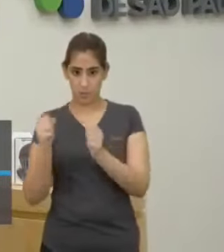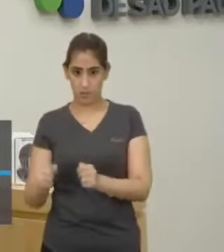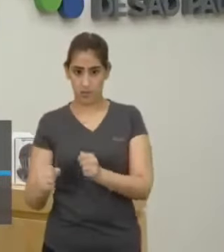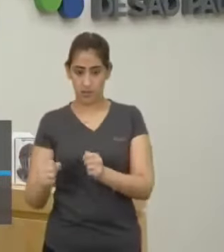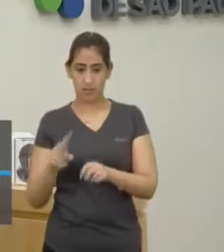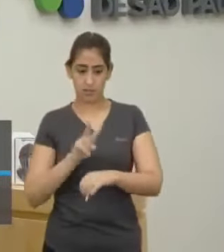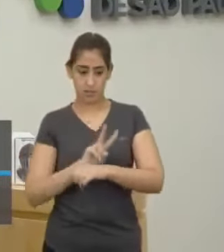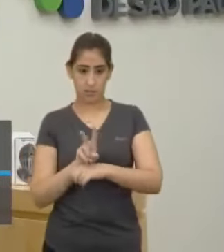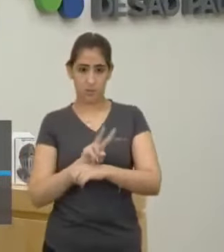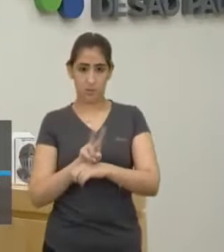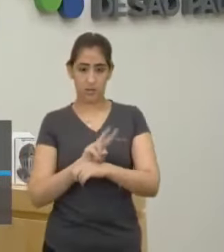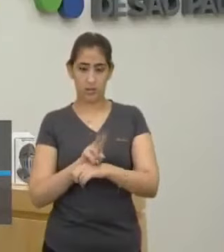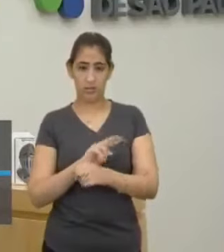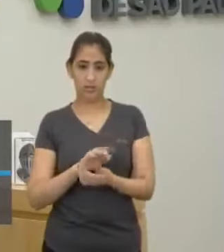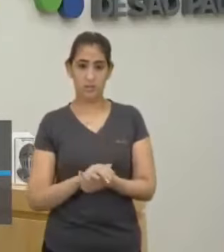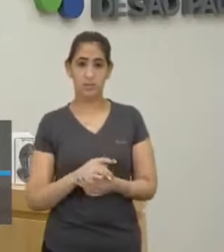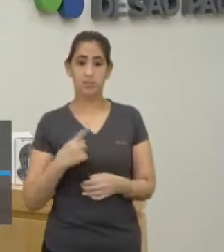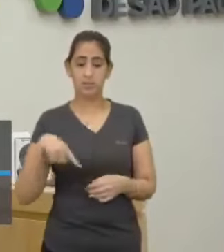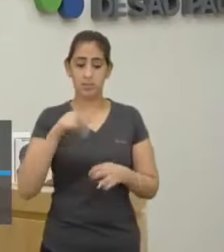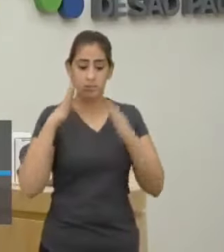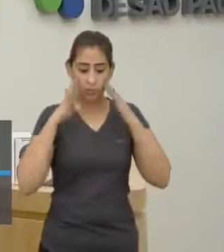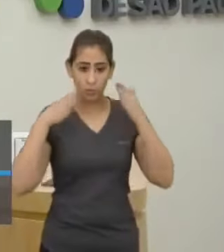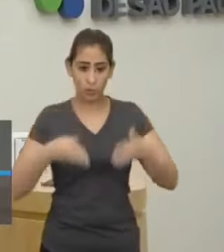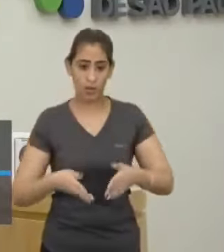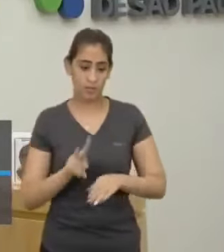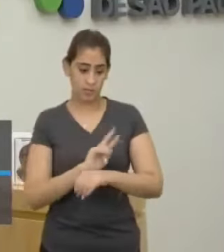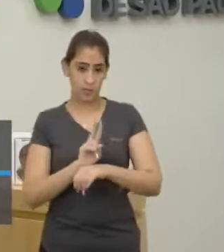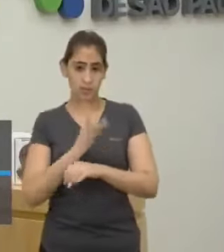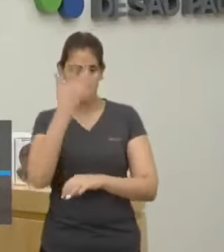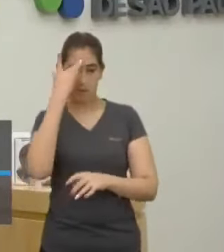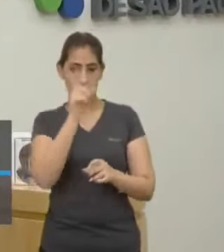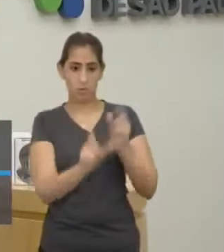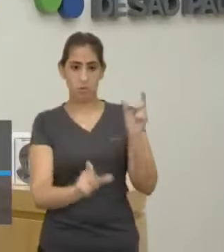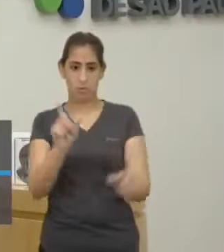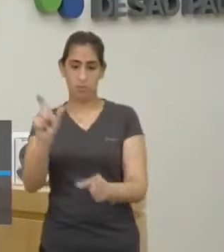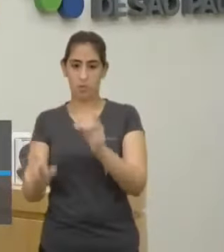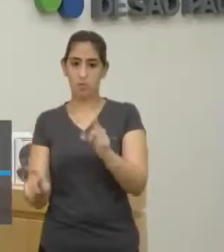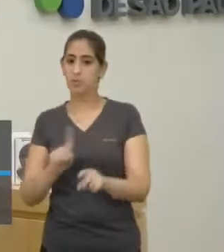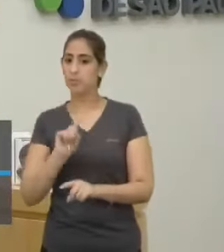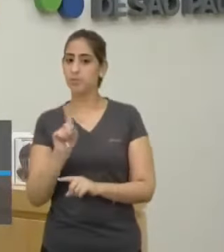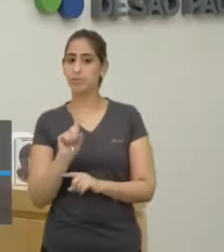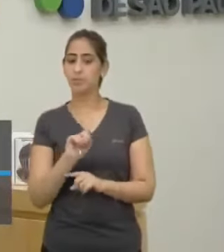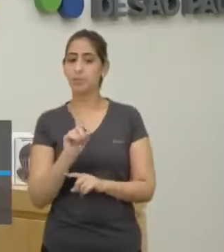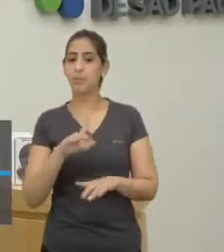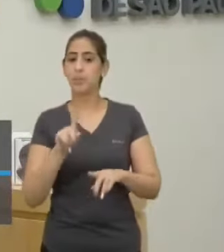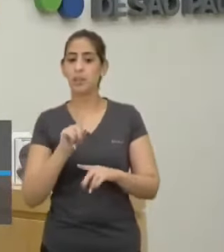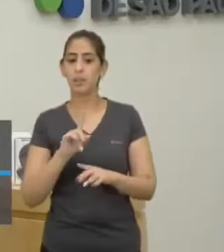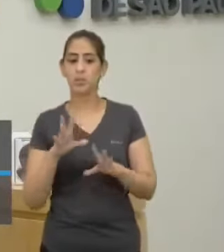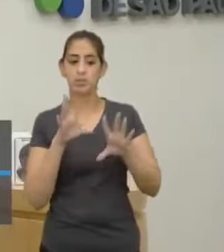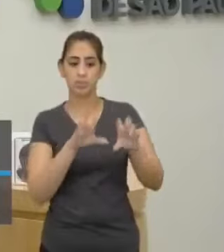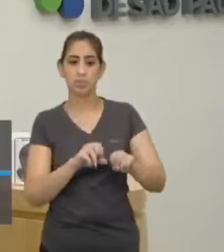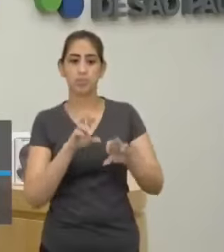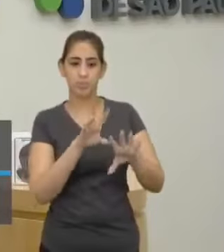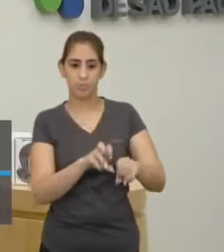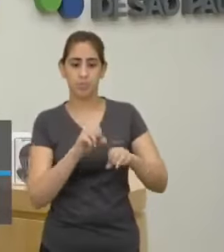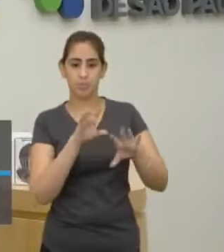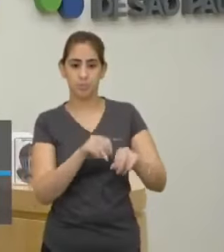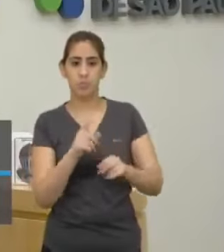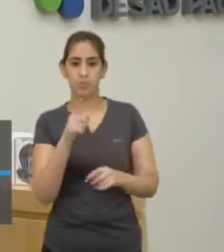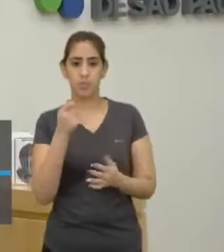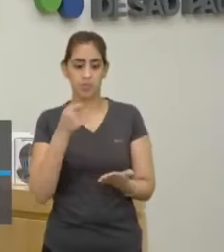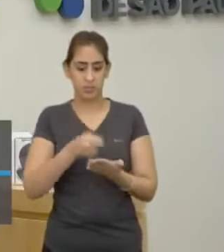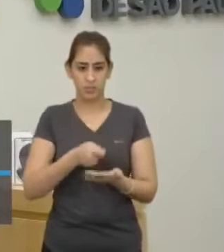Na segurança do povo E não na exploração desse povo Sob interesse de uma